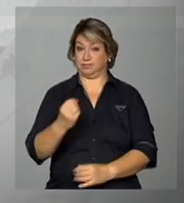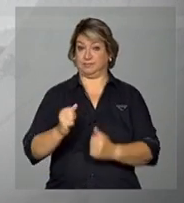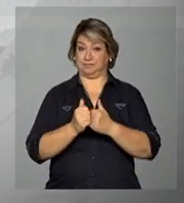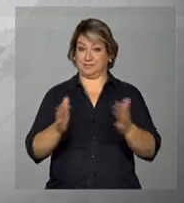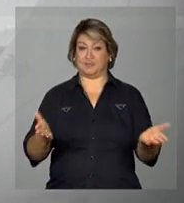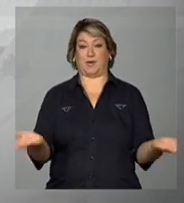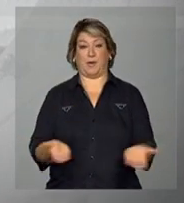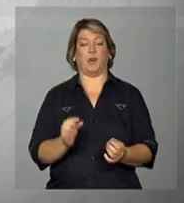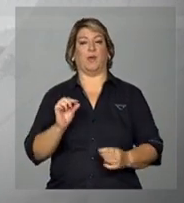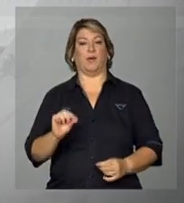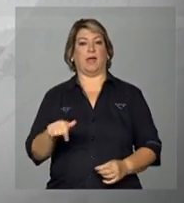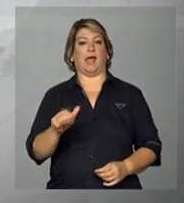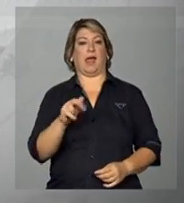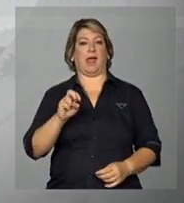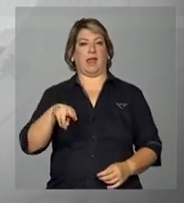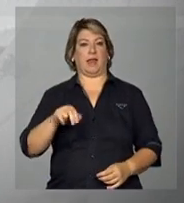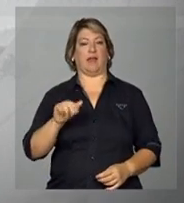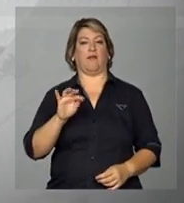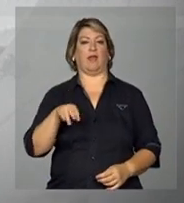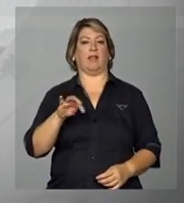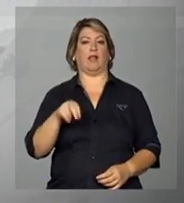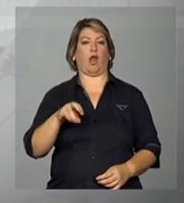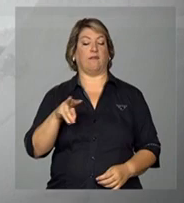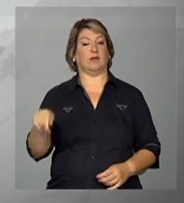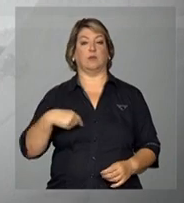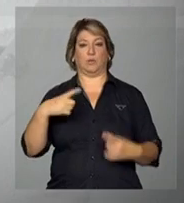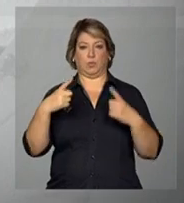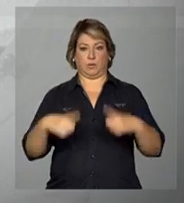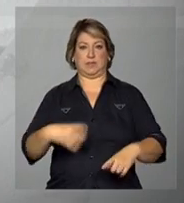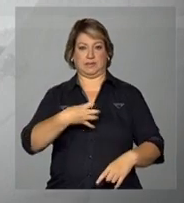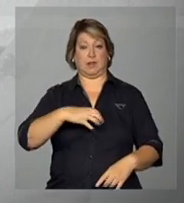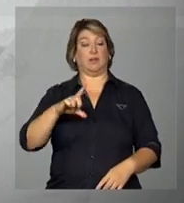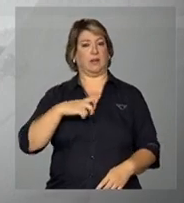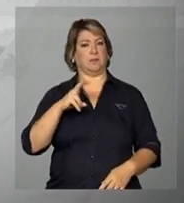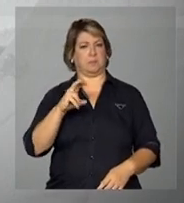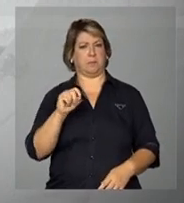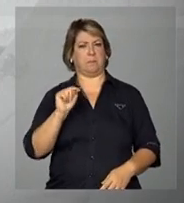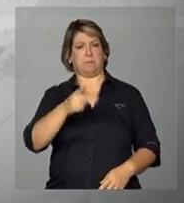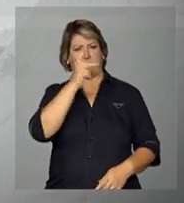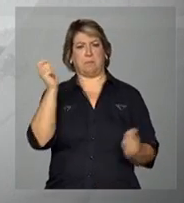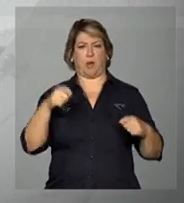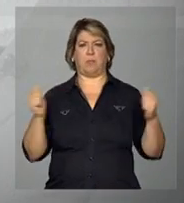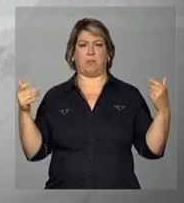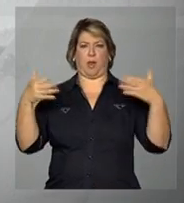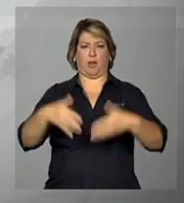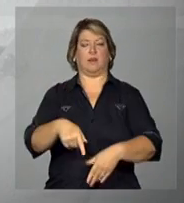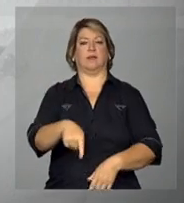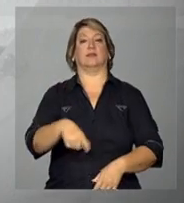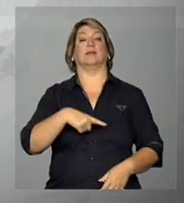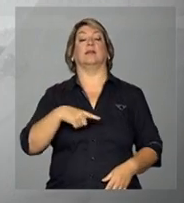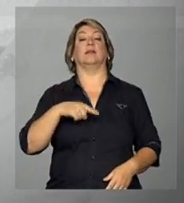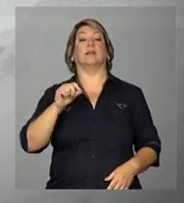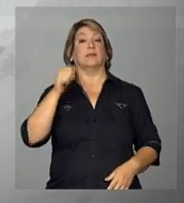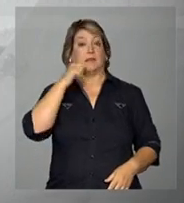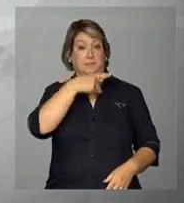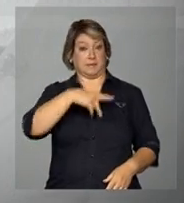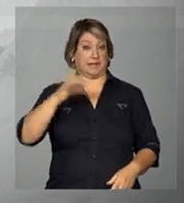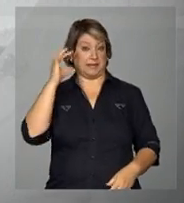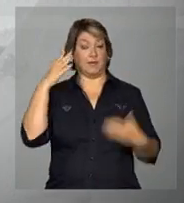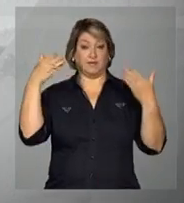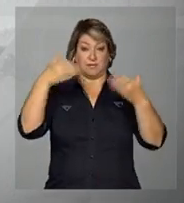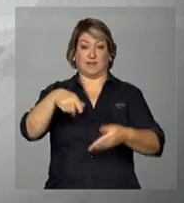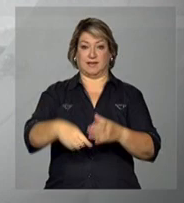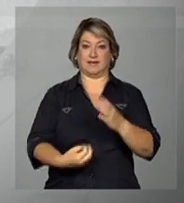Fonte Nova, em Salvador, tem capacidade para 50 mil pessoas. A presidenta Dilma Rousseff vai participar da inauguração.